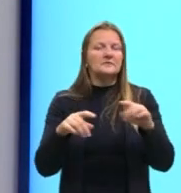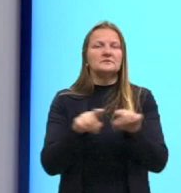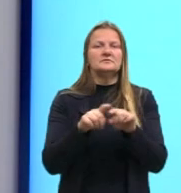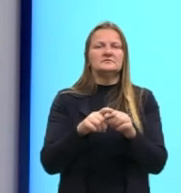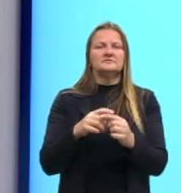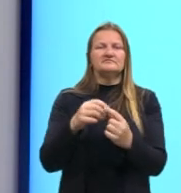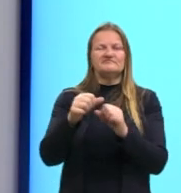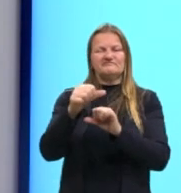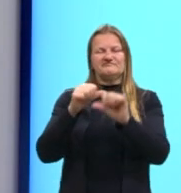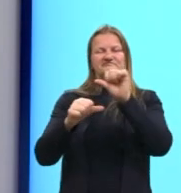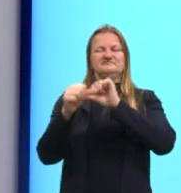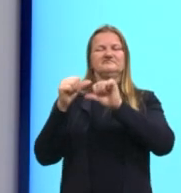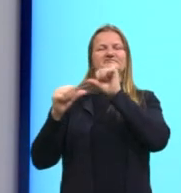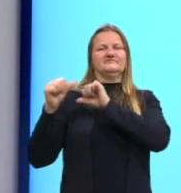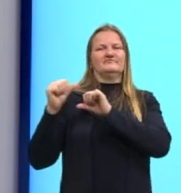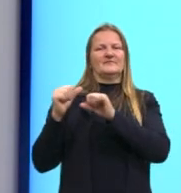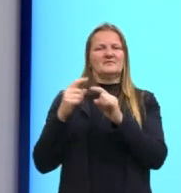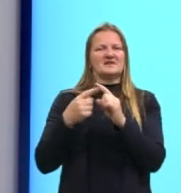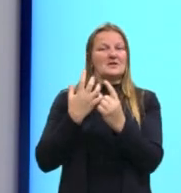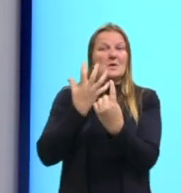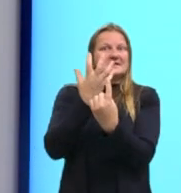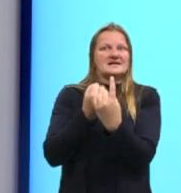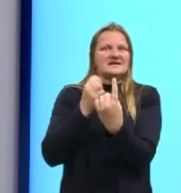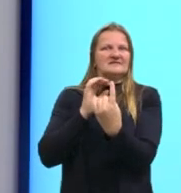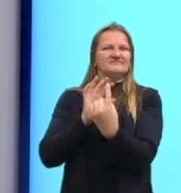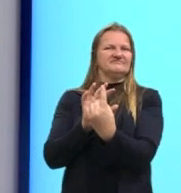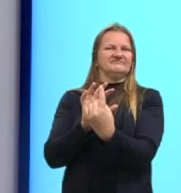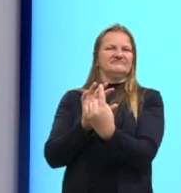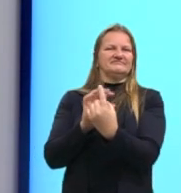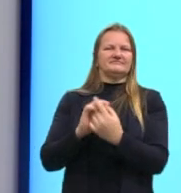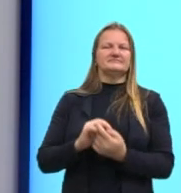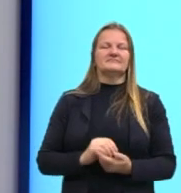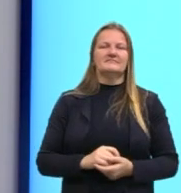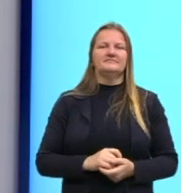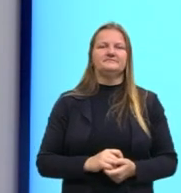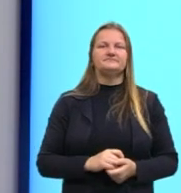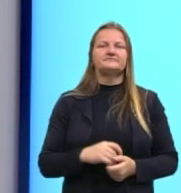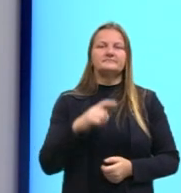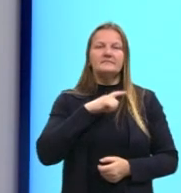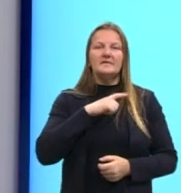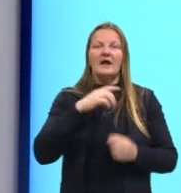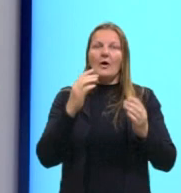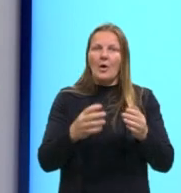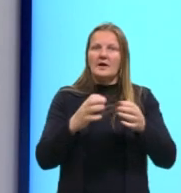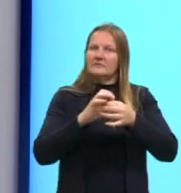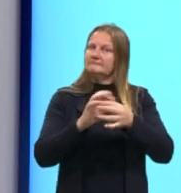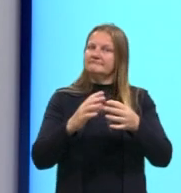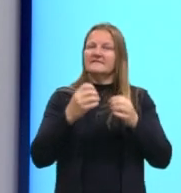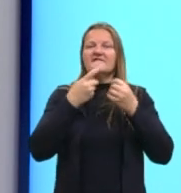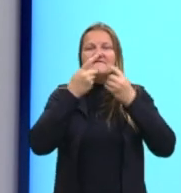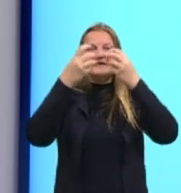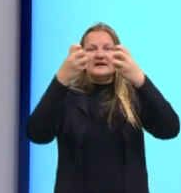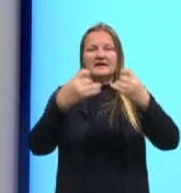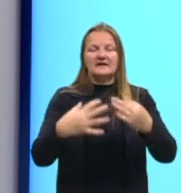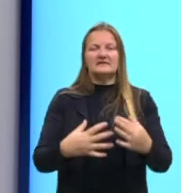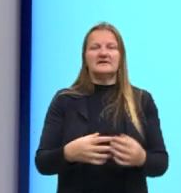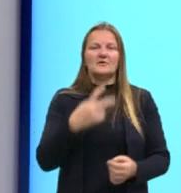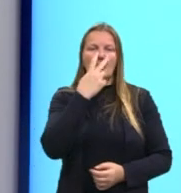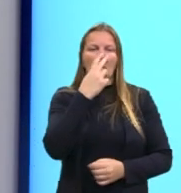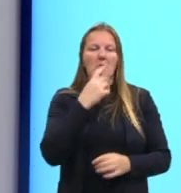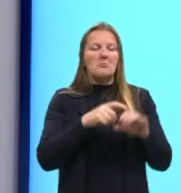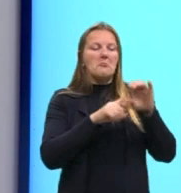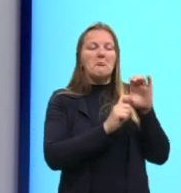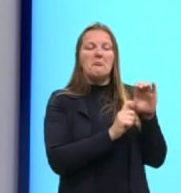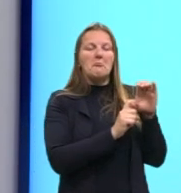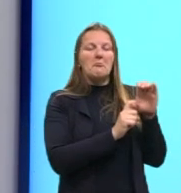retrocesso em busca daquelas metanarrativas que possuíam essa segurança. Aquele cabide onde eu